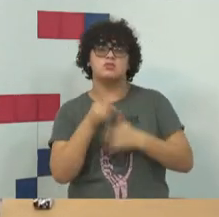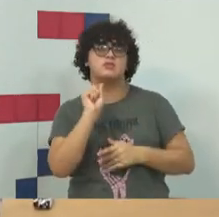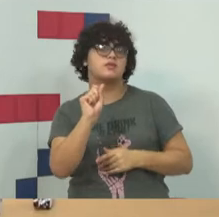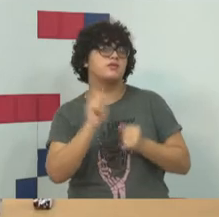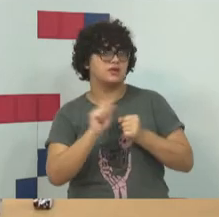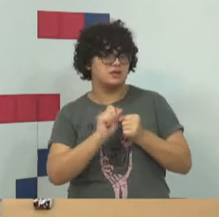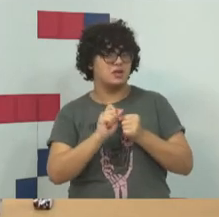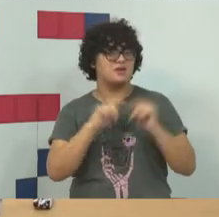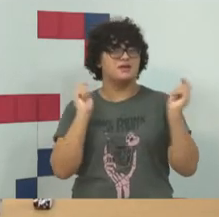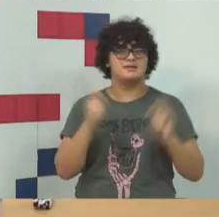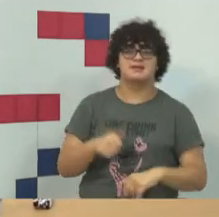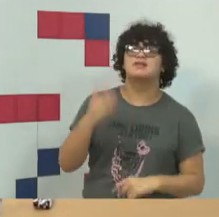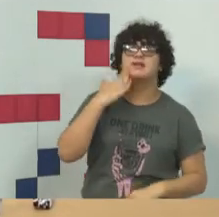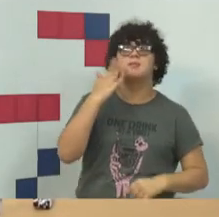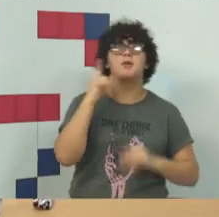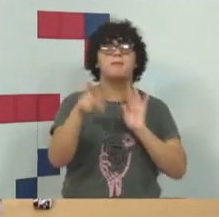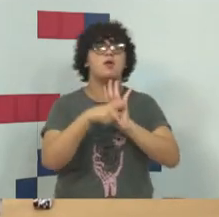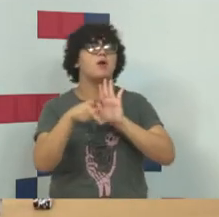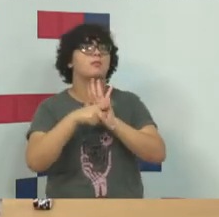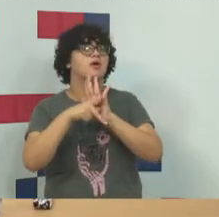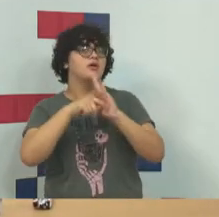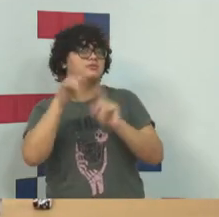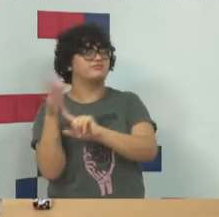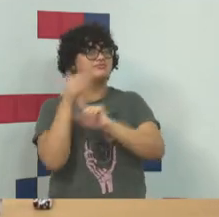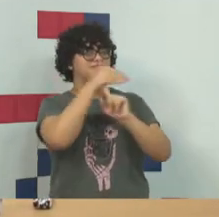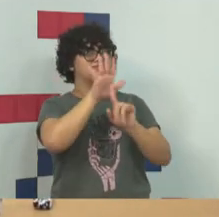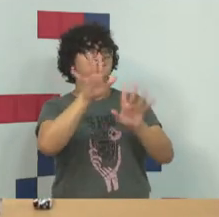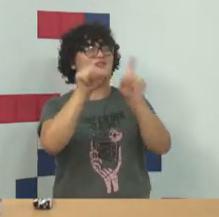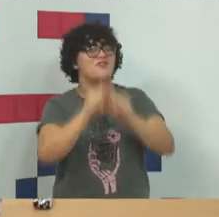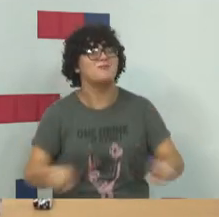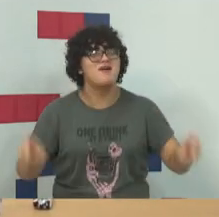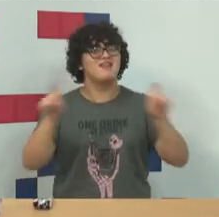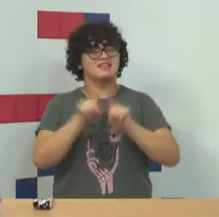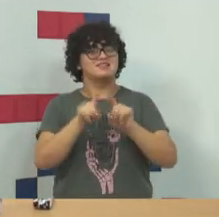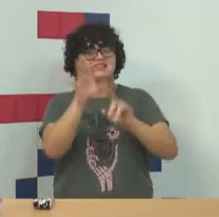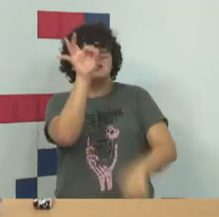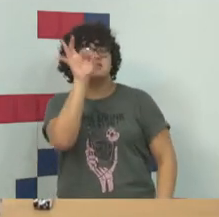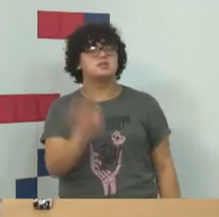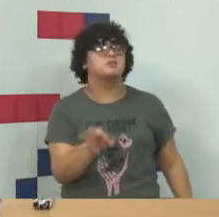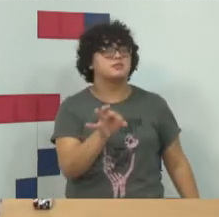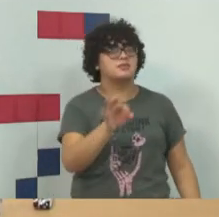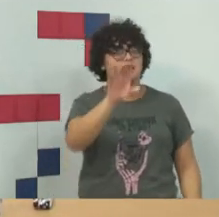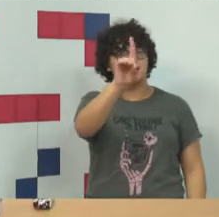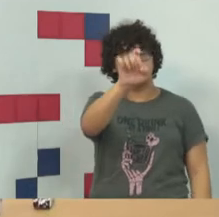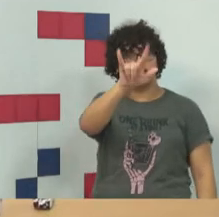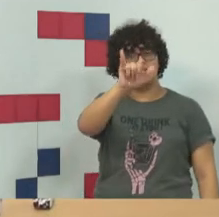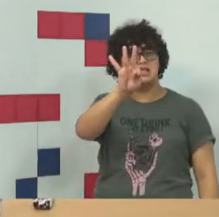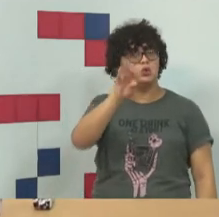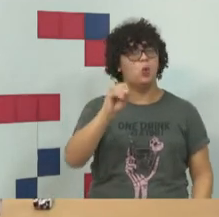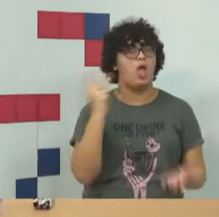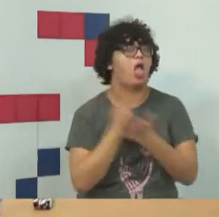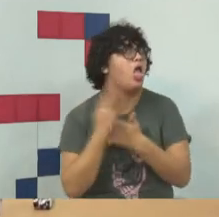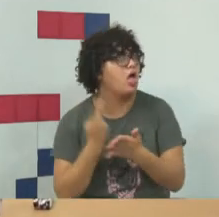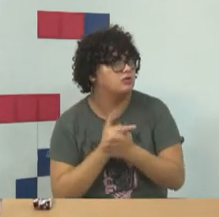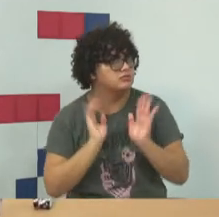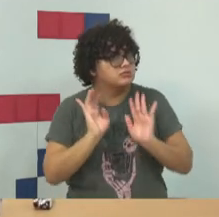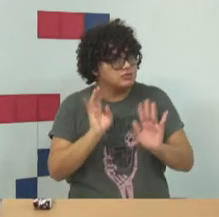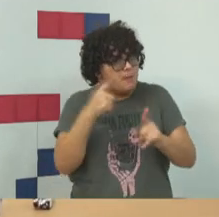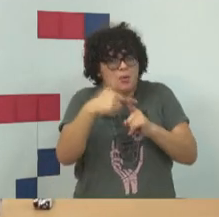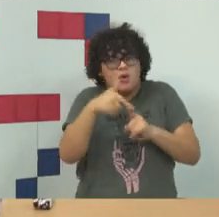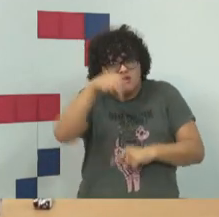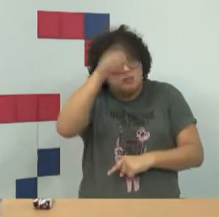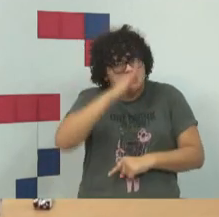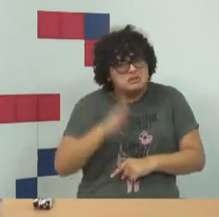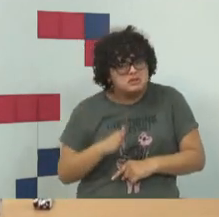Eu chamo de crimes informáticos, mas o mais adequado seria você falar de delitos informáticos. Por quê? No Brasil,